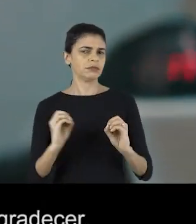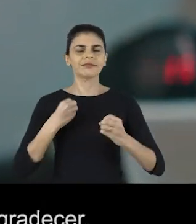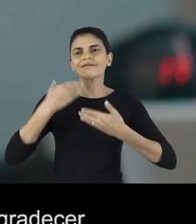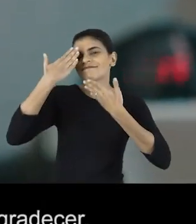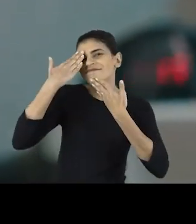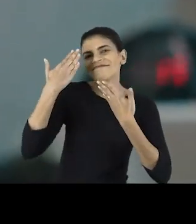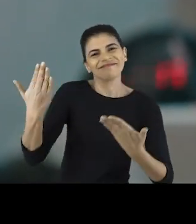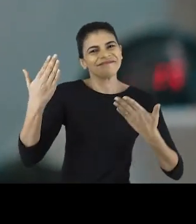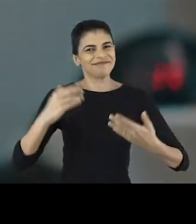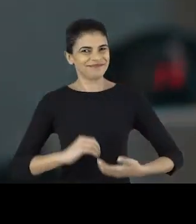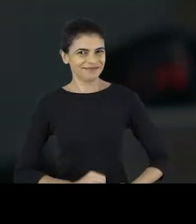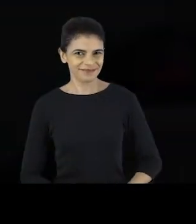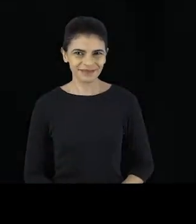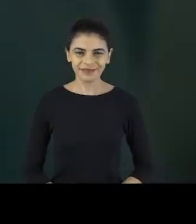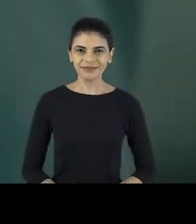agradecer.